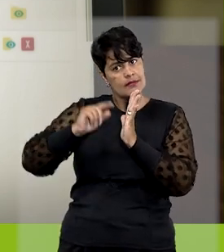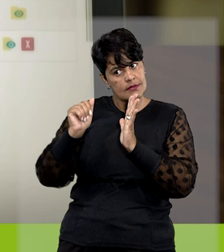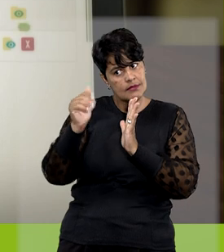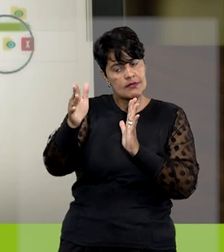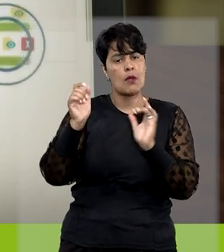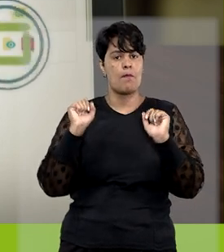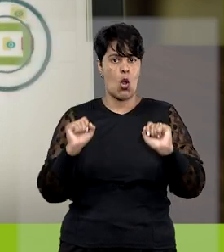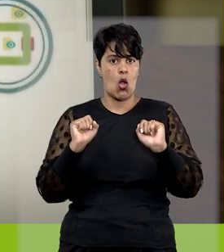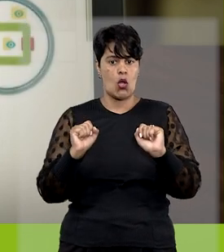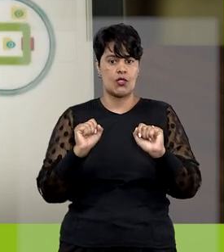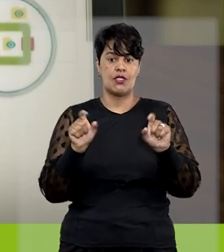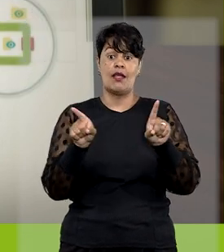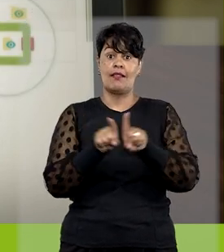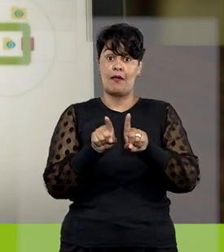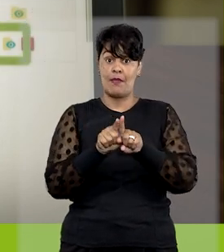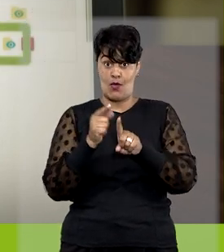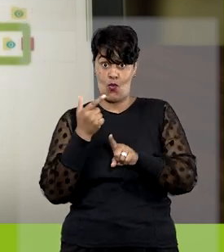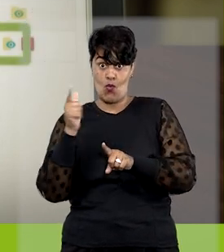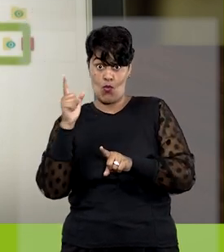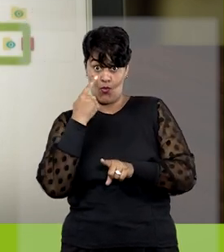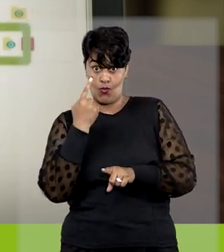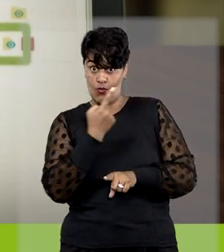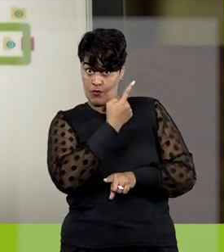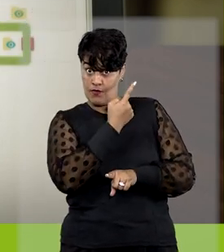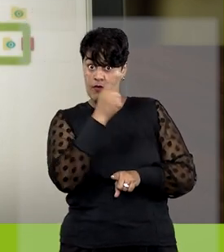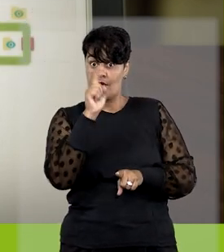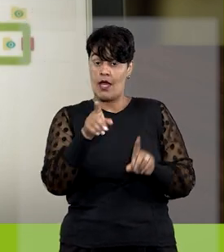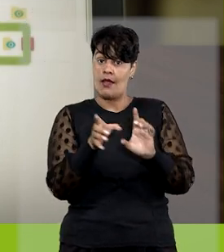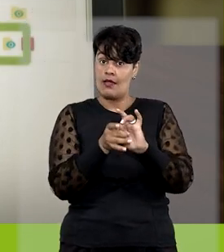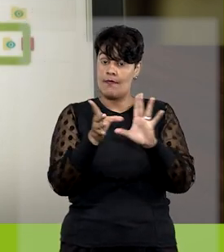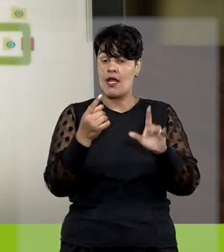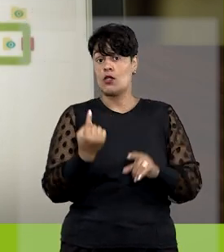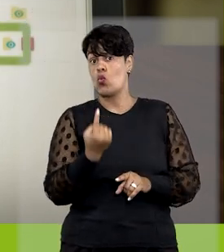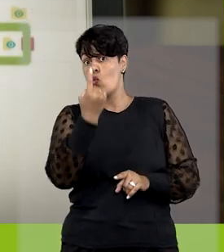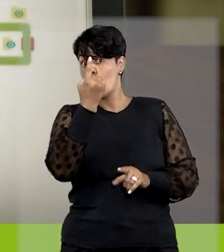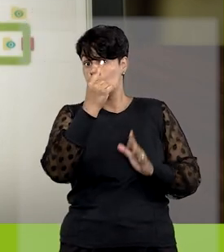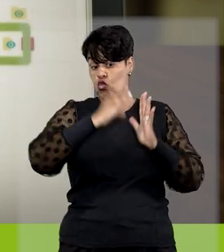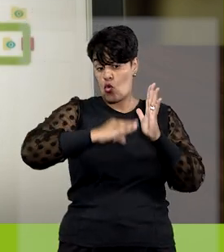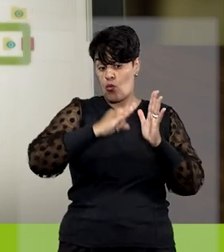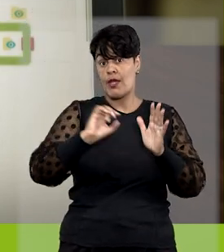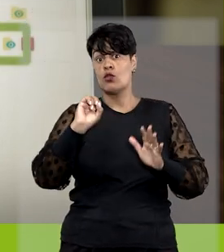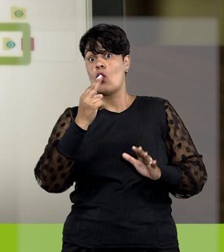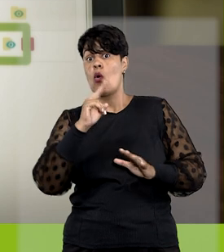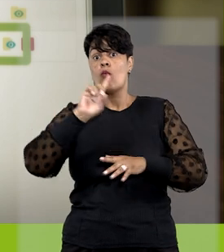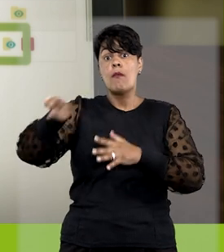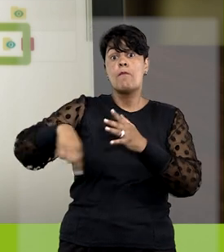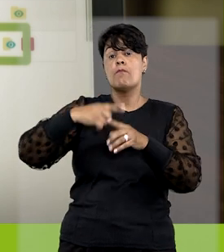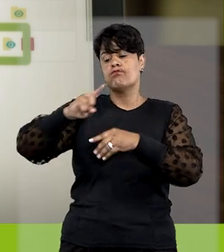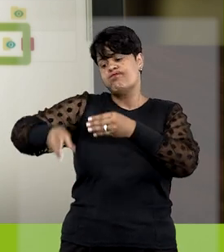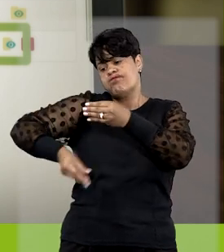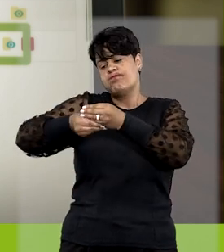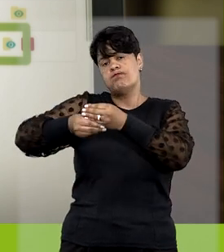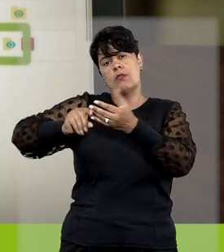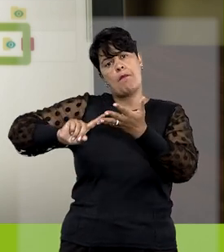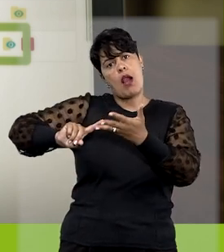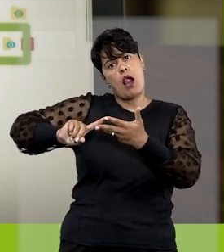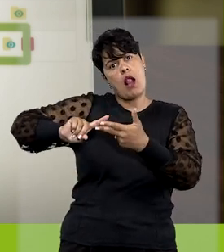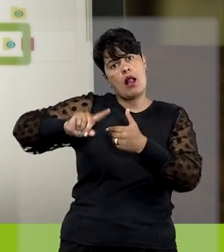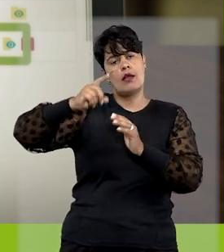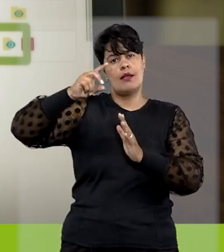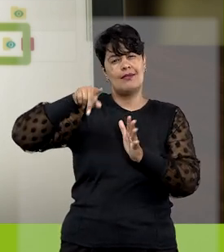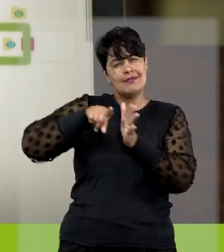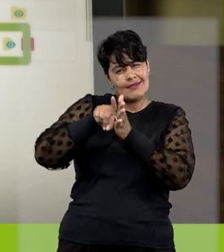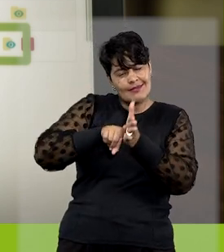externa. E este outro sinaliza que foram disponibilizados um ou mais documentos adicionais para consulta,